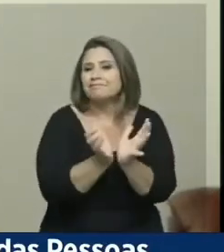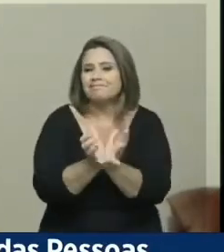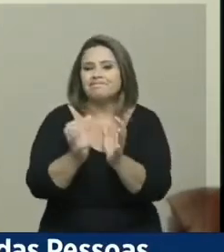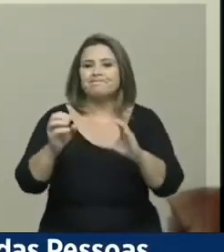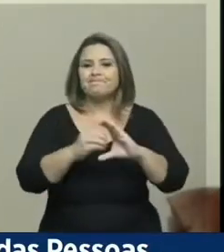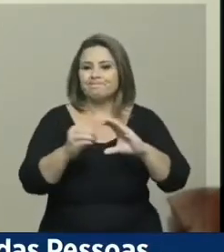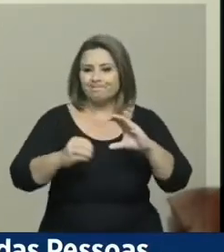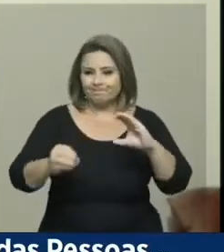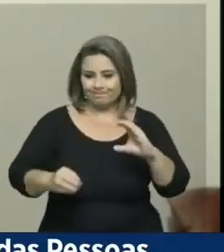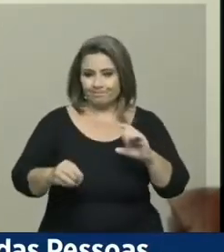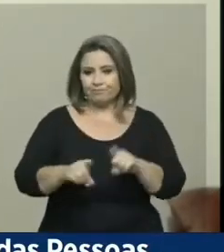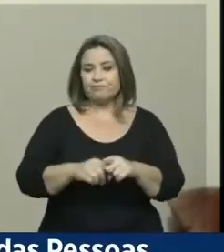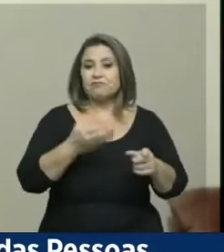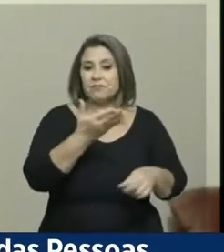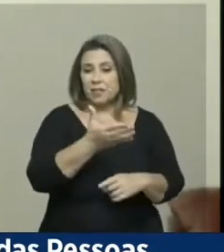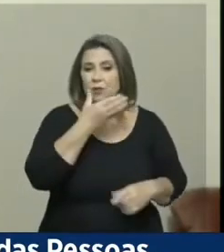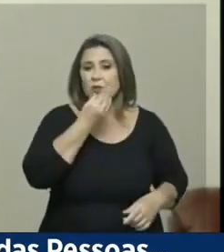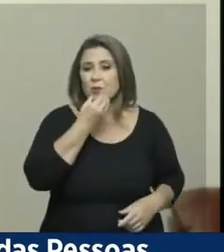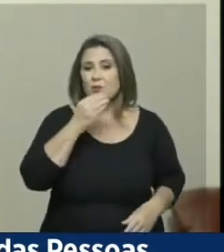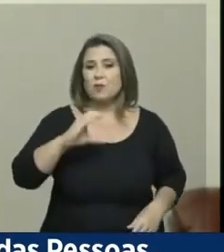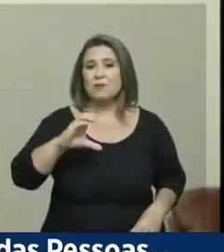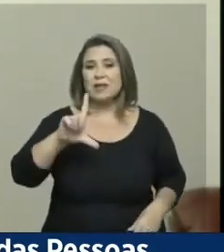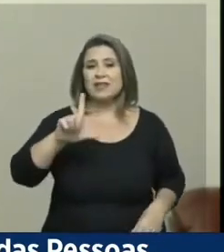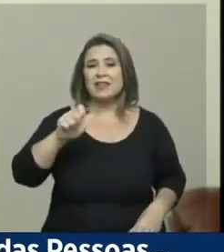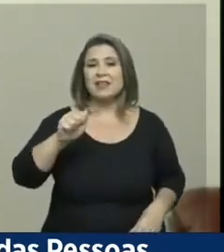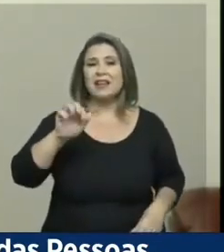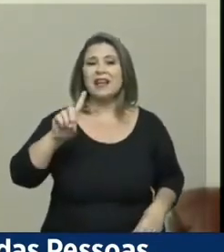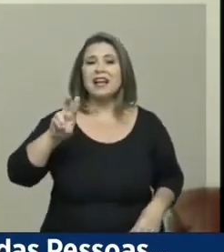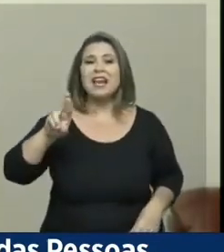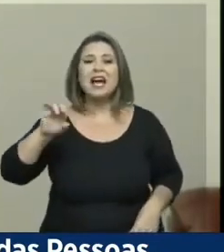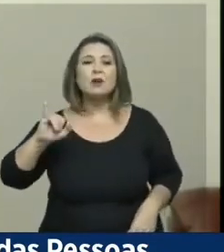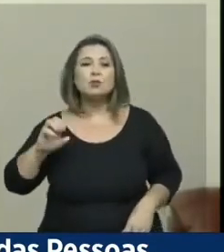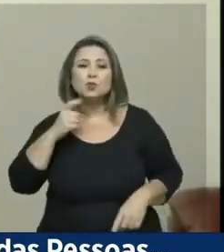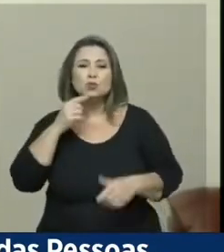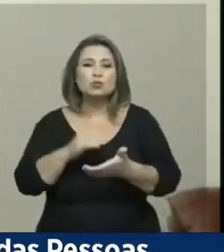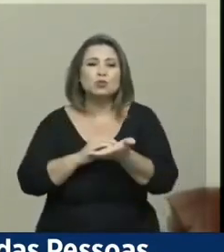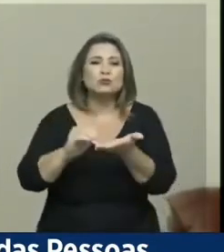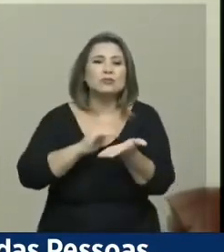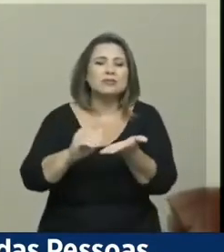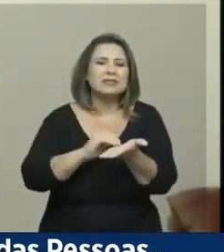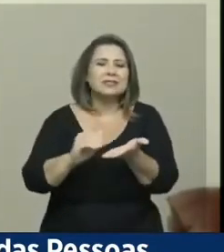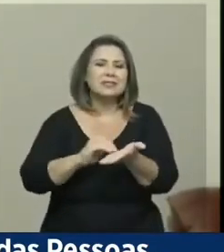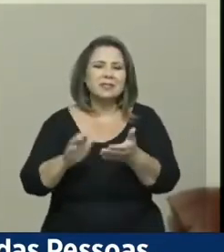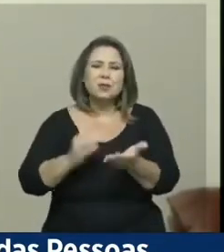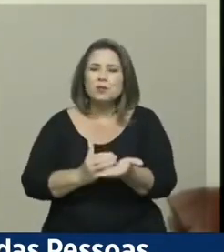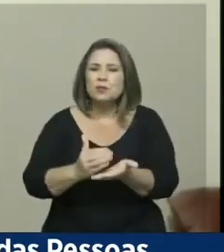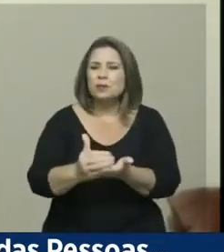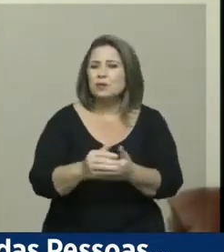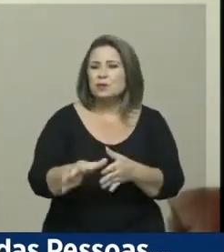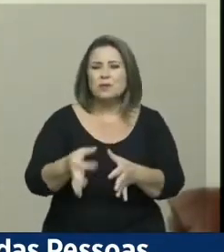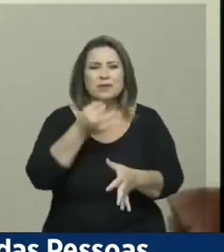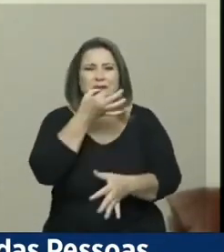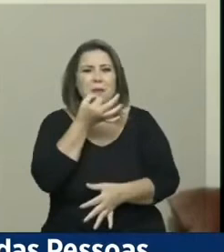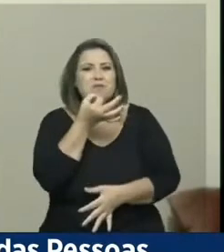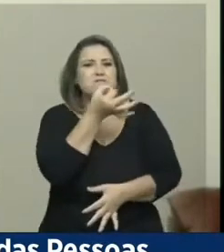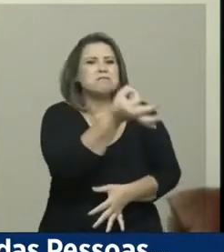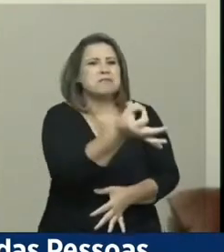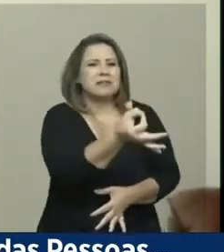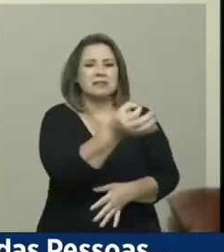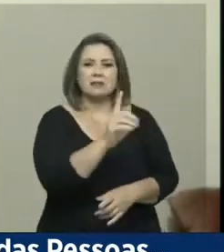Cláudio chegou na gestão da Secretaria há menos de duas semanas. Logo, qualquer crítica que venha a fazer aqui